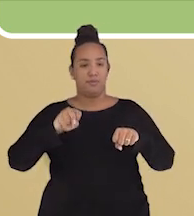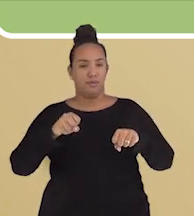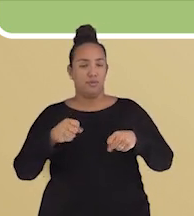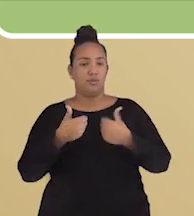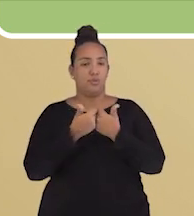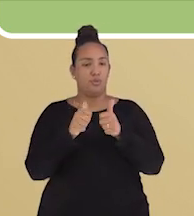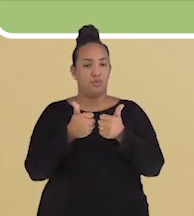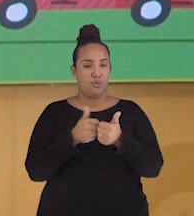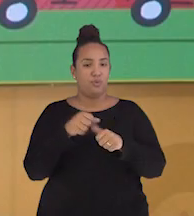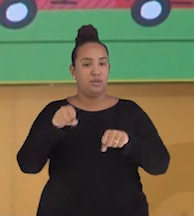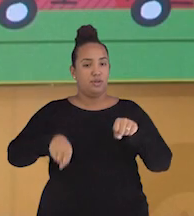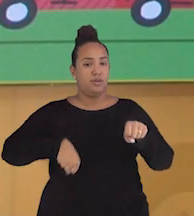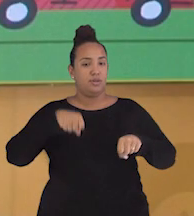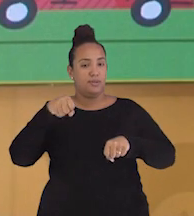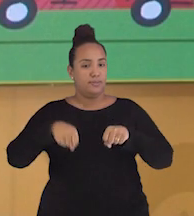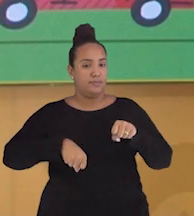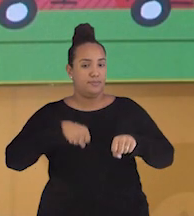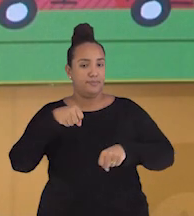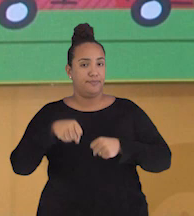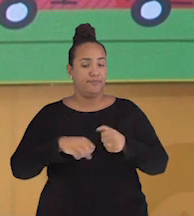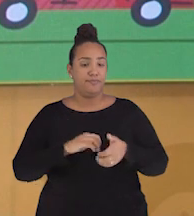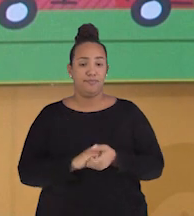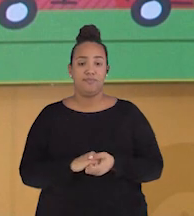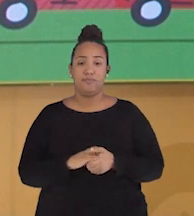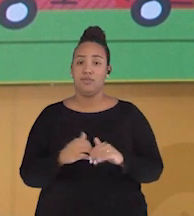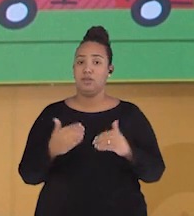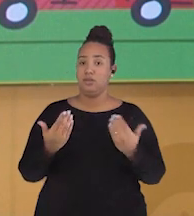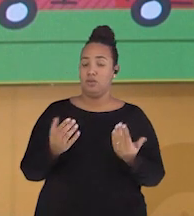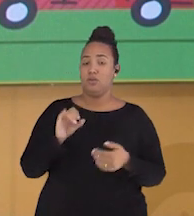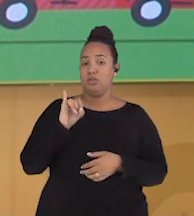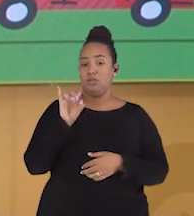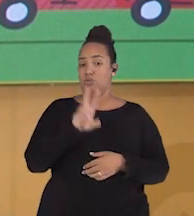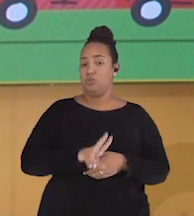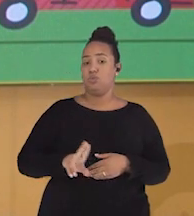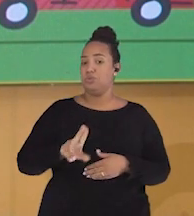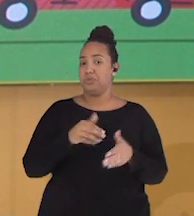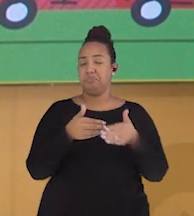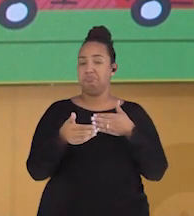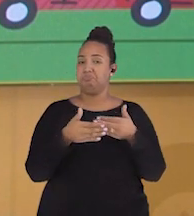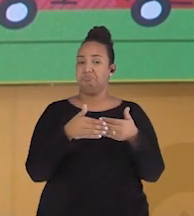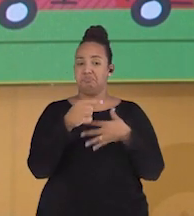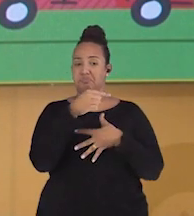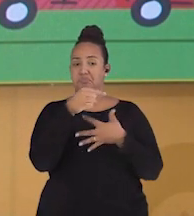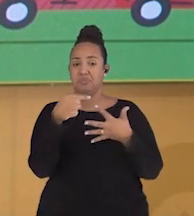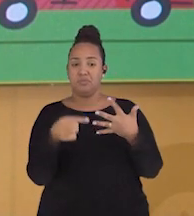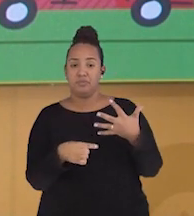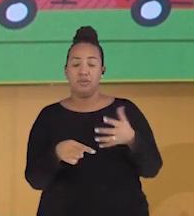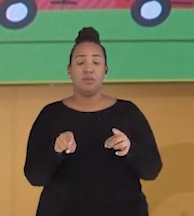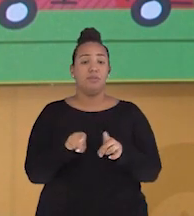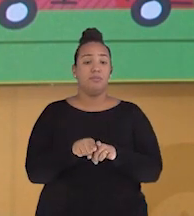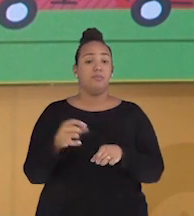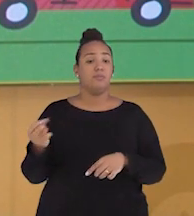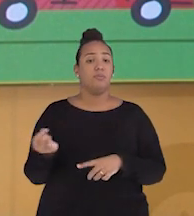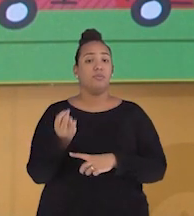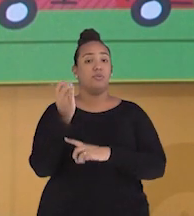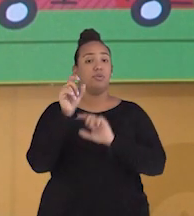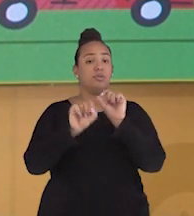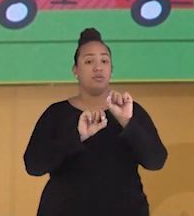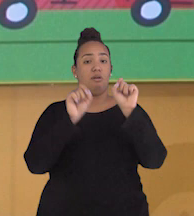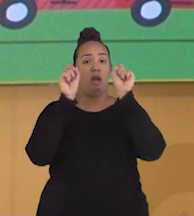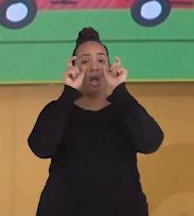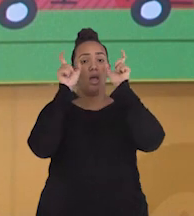bicicletas. E aí, ao usar qualquer um desses meios de transporte, é importante ter atenção à